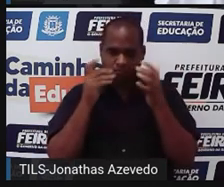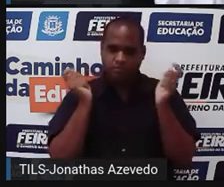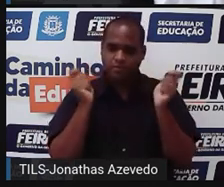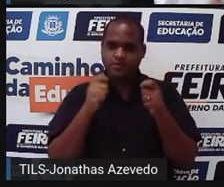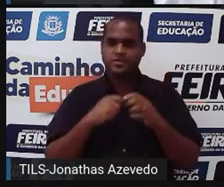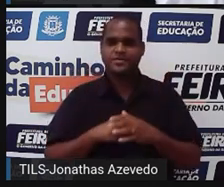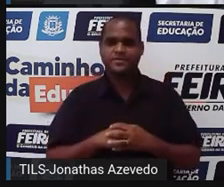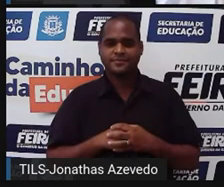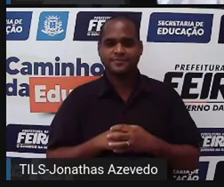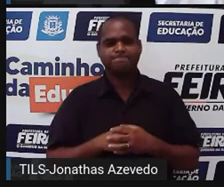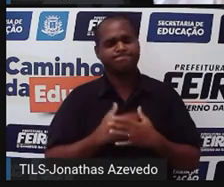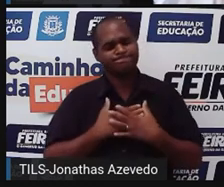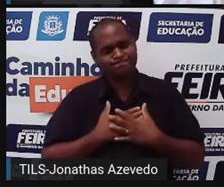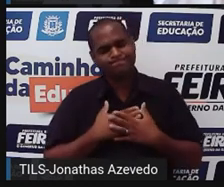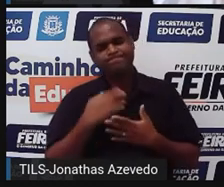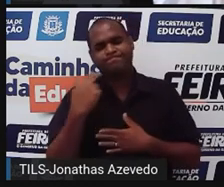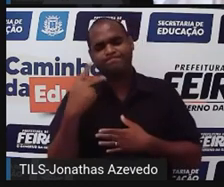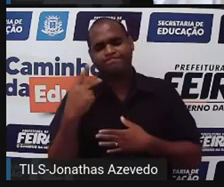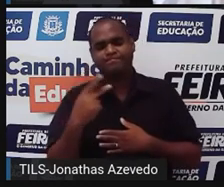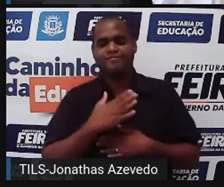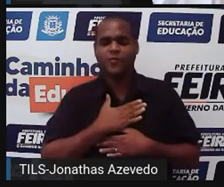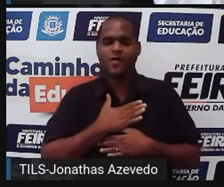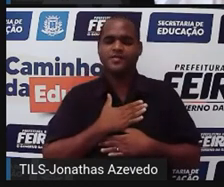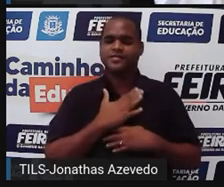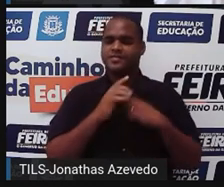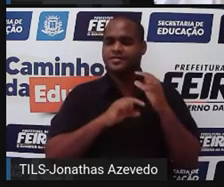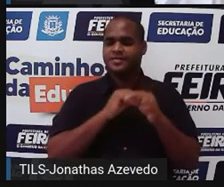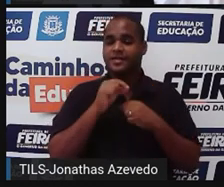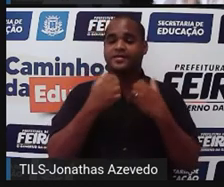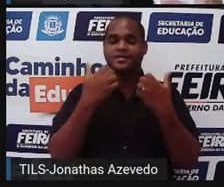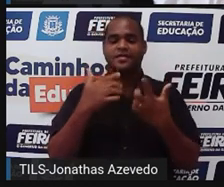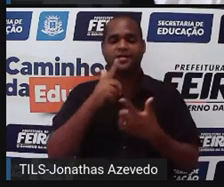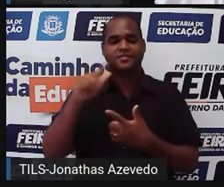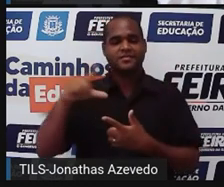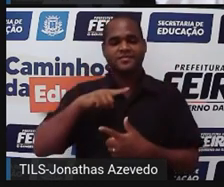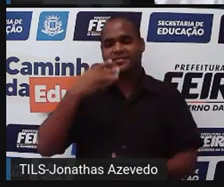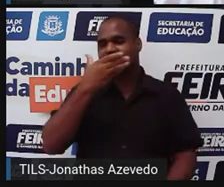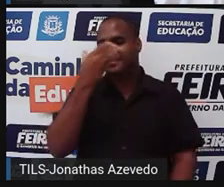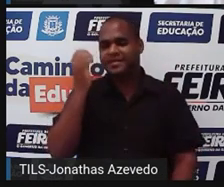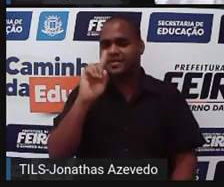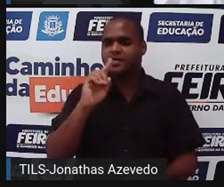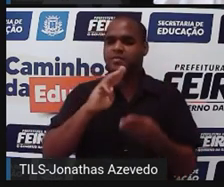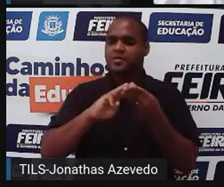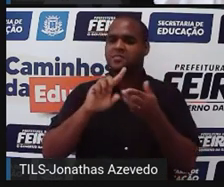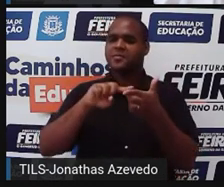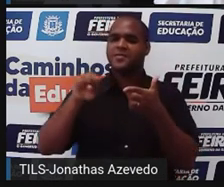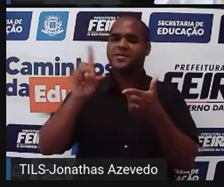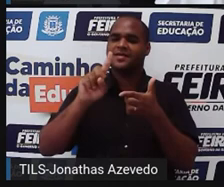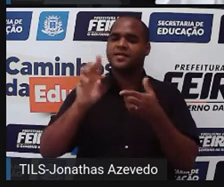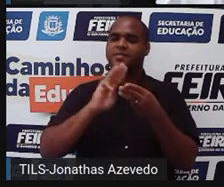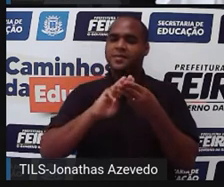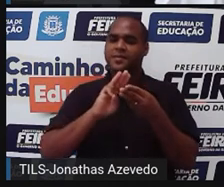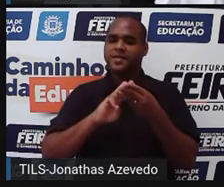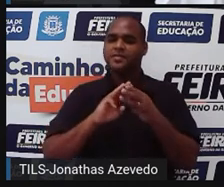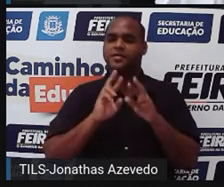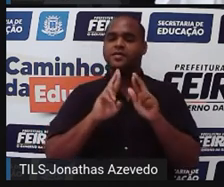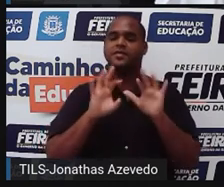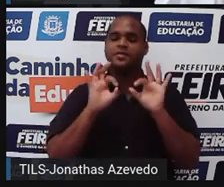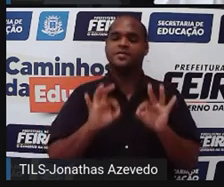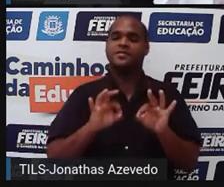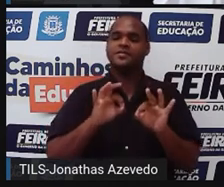Certo? Espero que você tenha curtido a nossa aula, desde já até a próxima, não esquece, matemática não é problema, matemática é